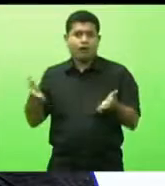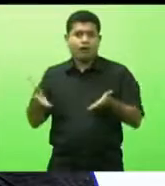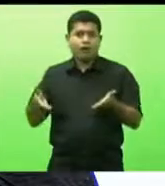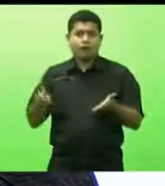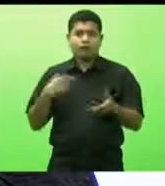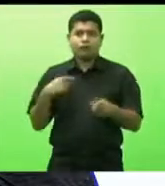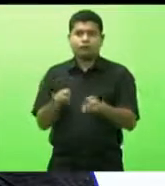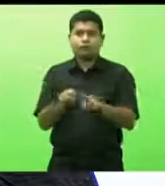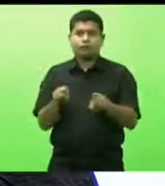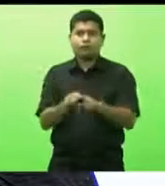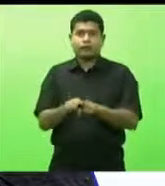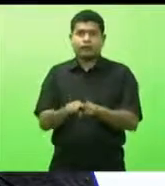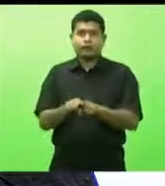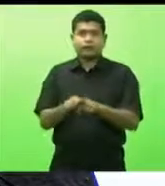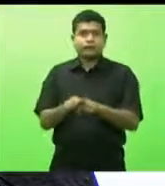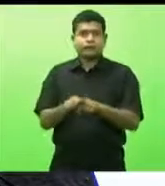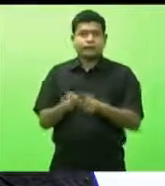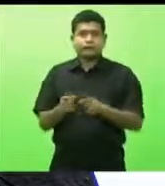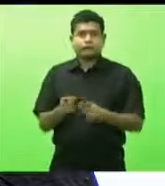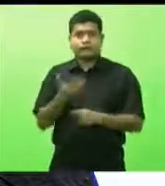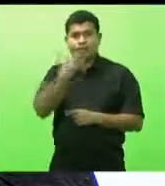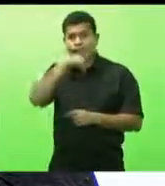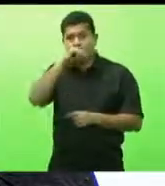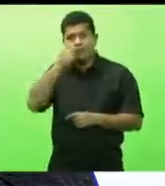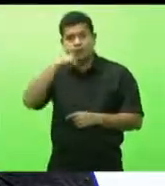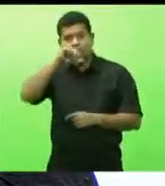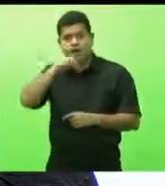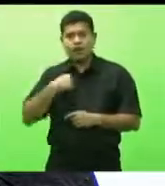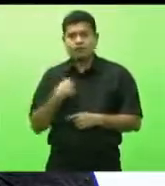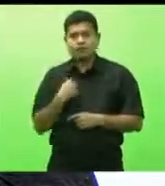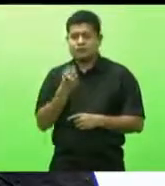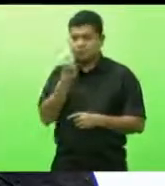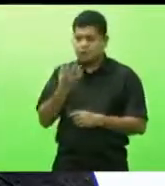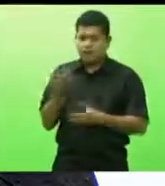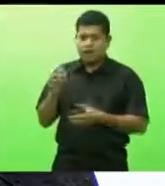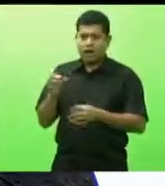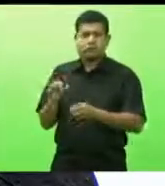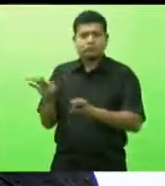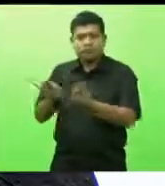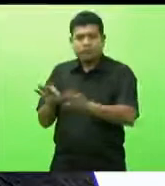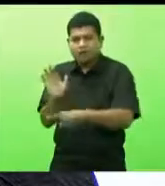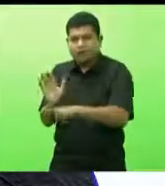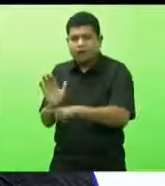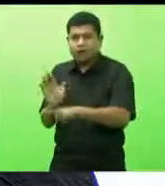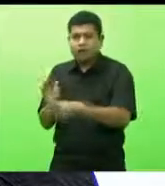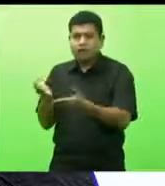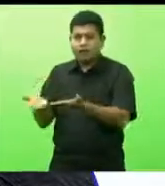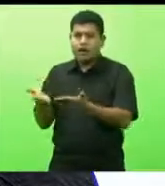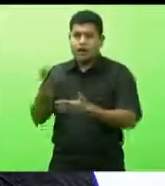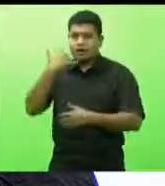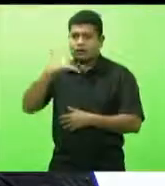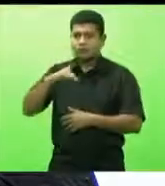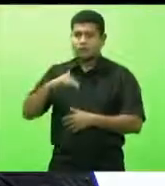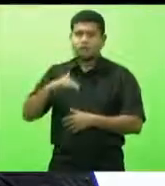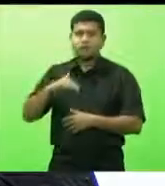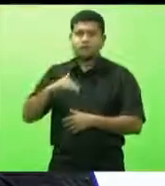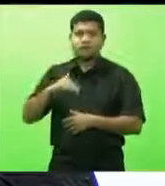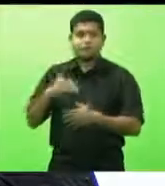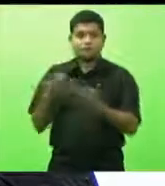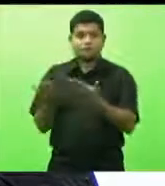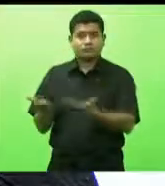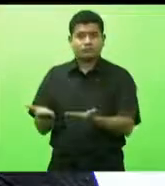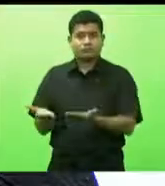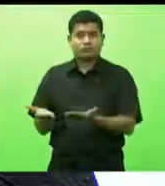centro de educação infantil, de máscara bonitinha? Com dois aninhos, a criança vai entrar na salinha de aula e vai continuar com a máscara normalmente,